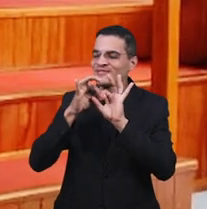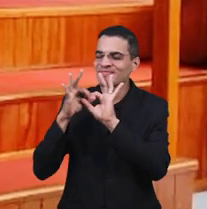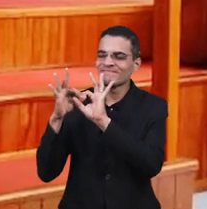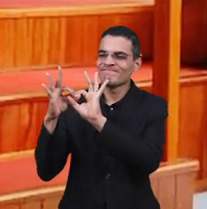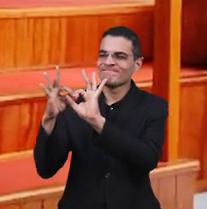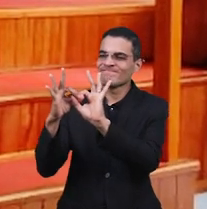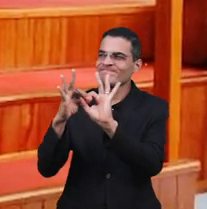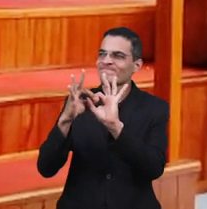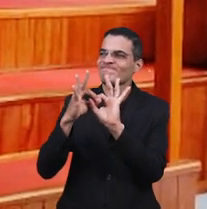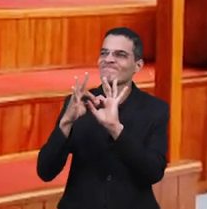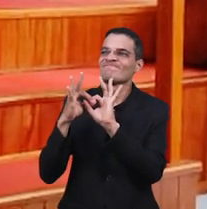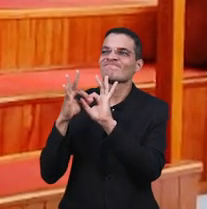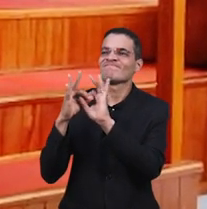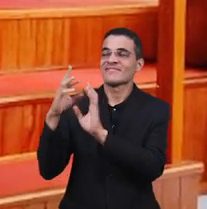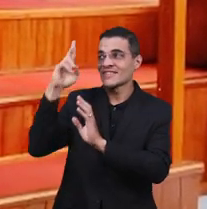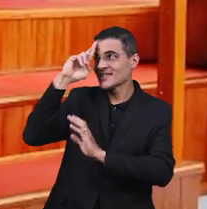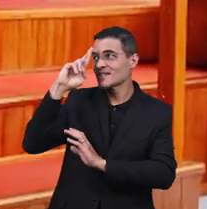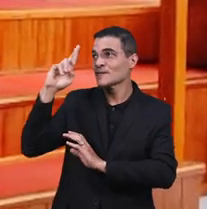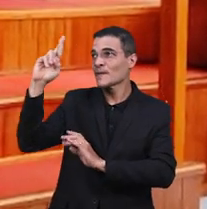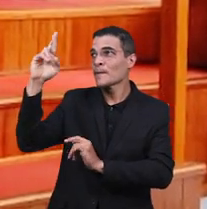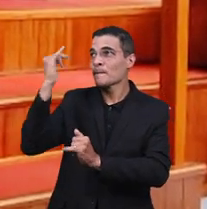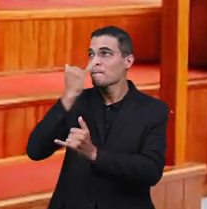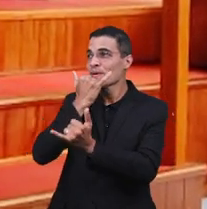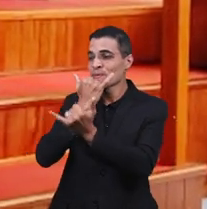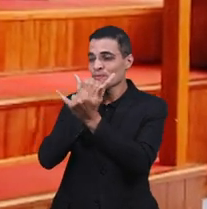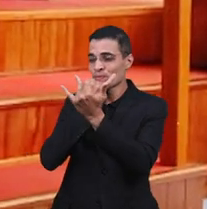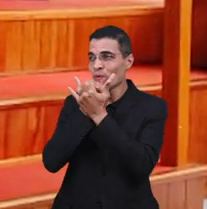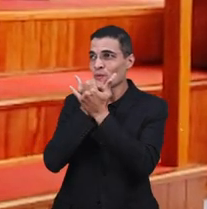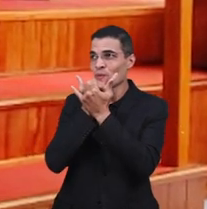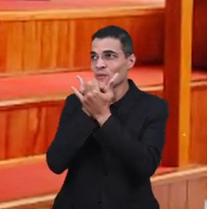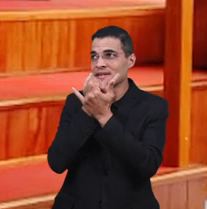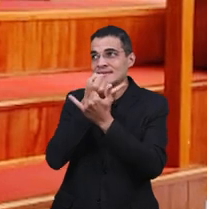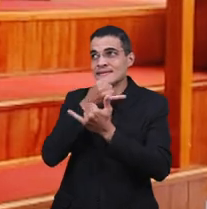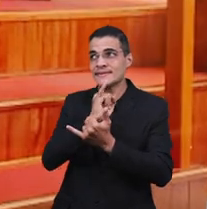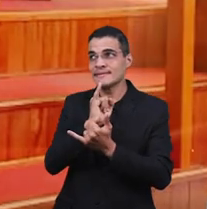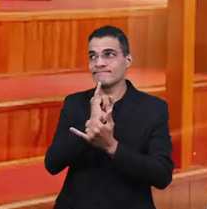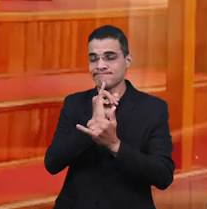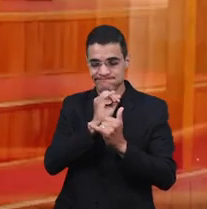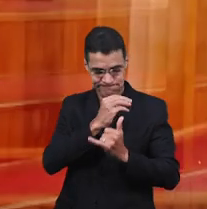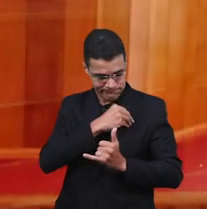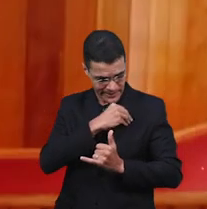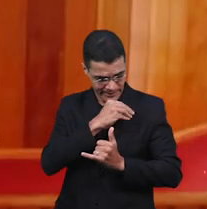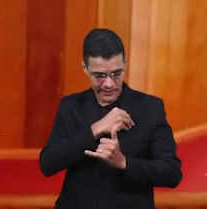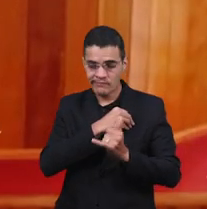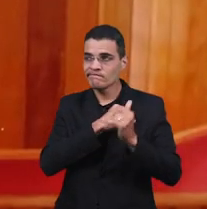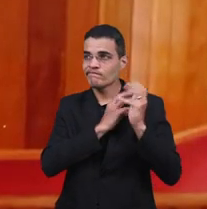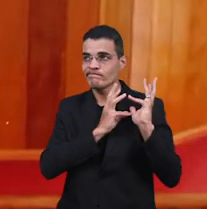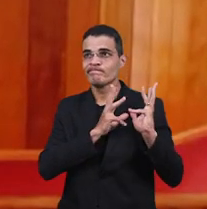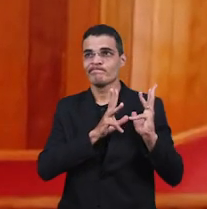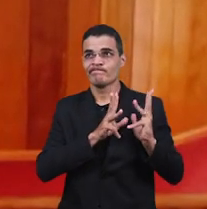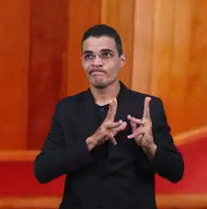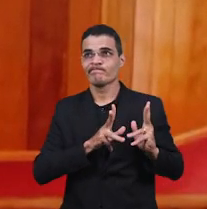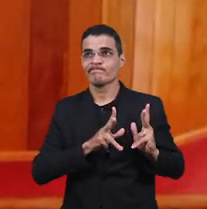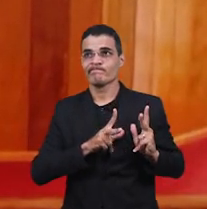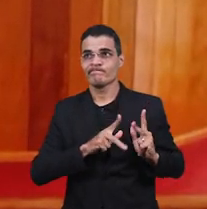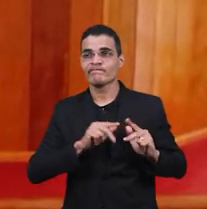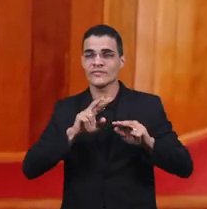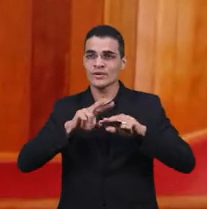santo dos santos Perdoa-me do que o pecado